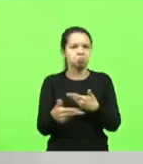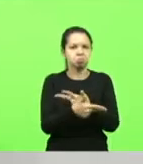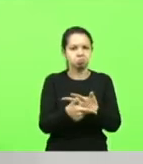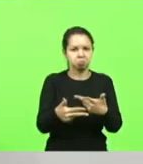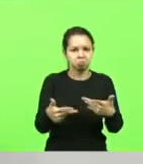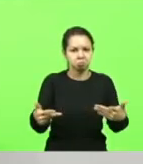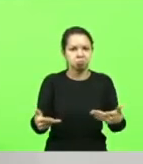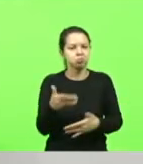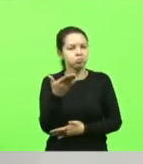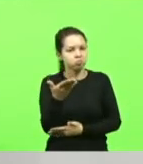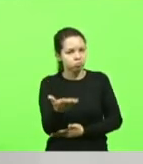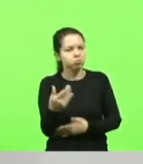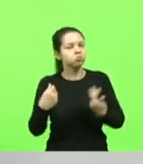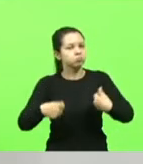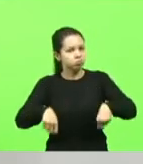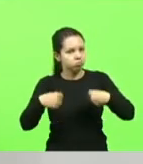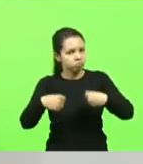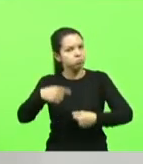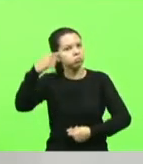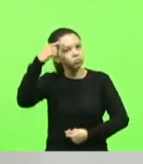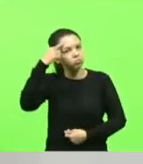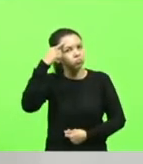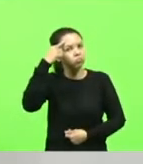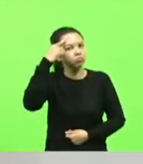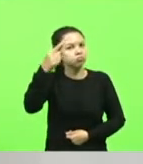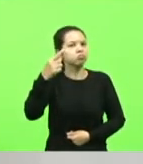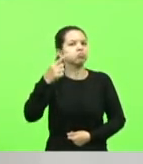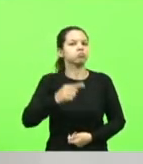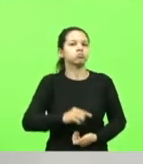Eu quero que vocês tentem se lembrar de algo